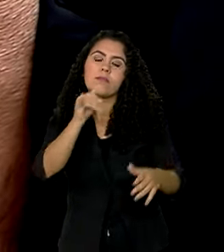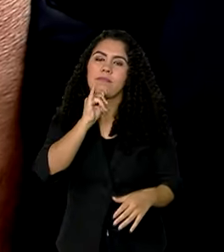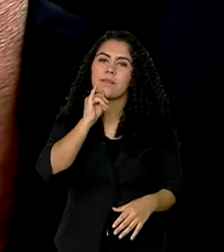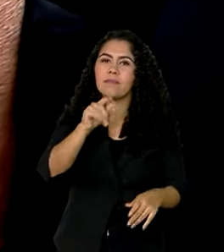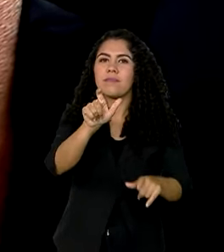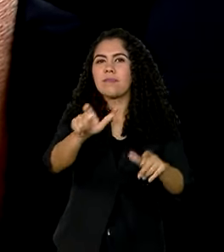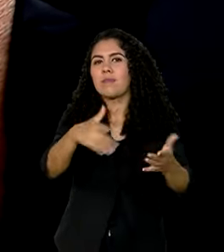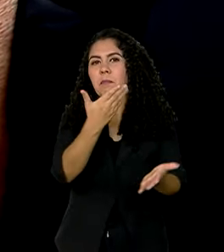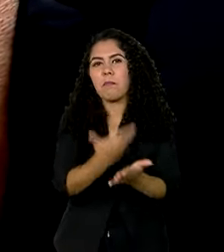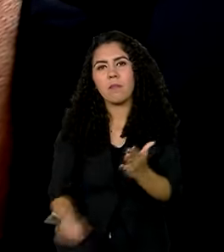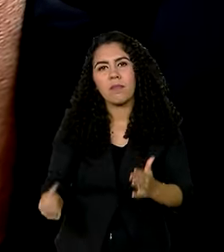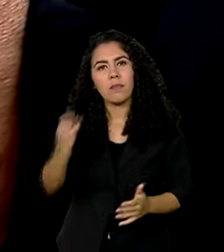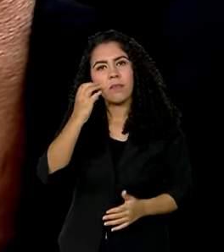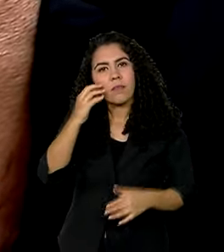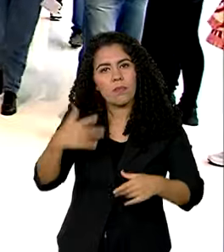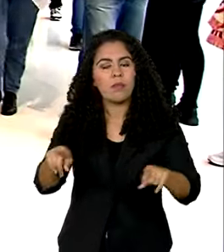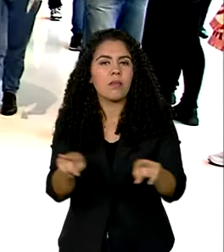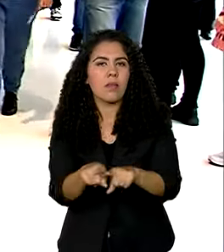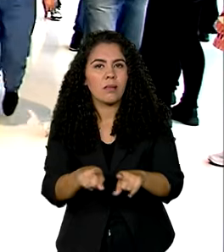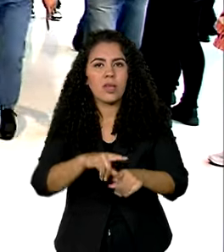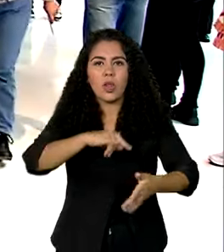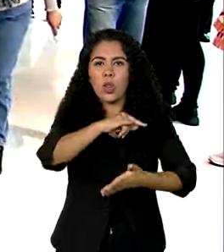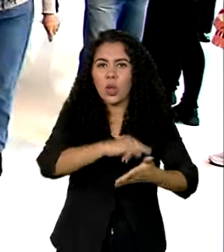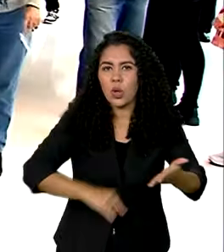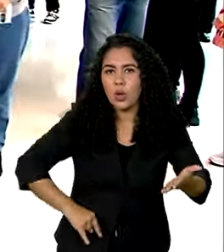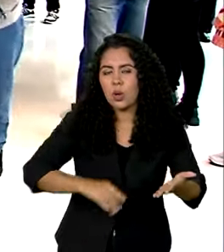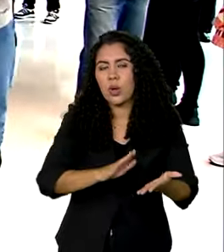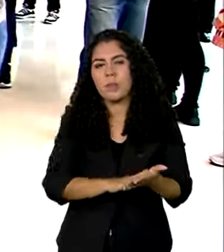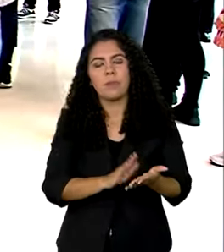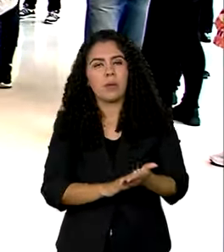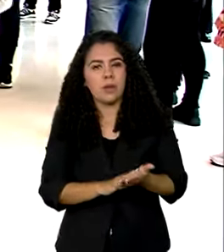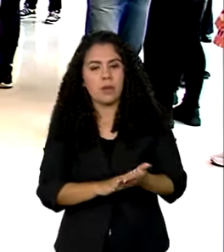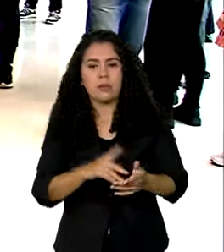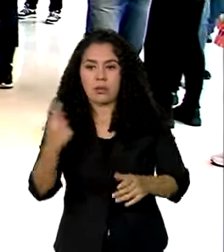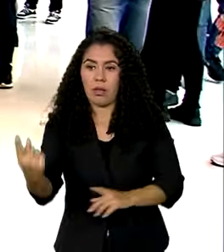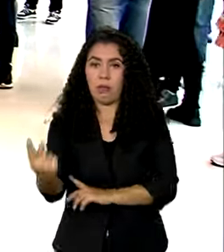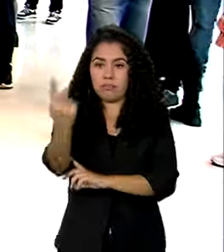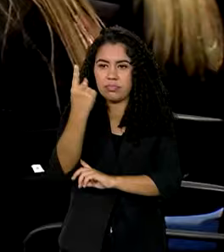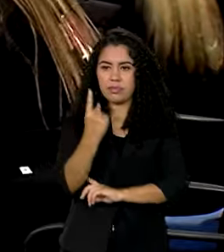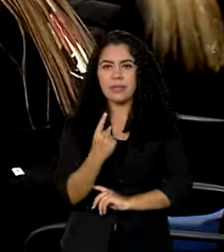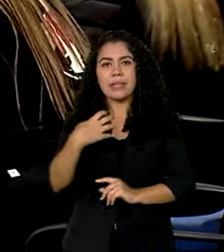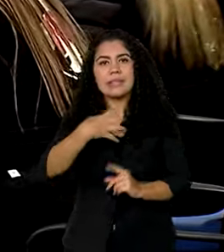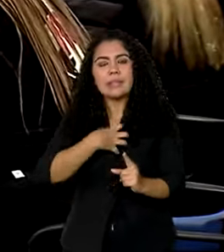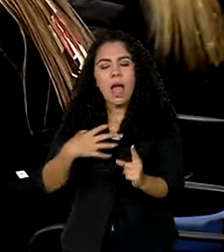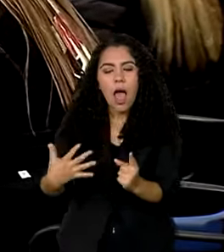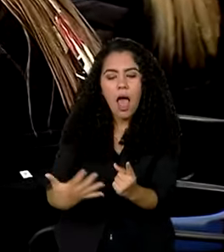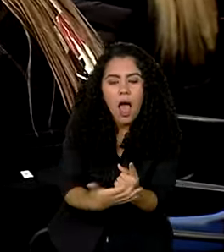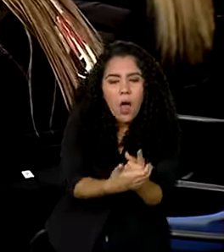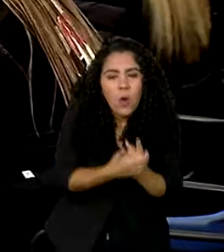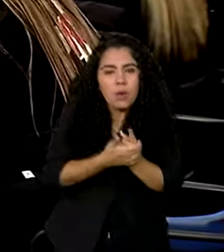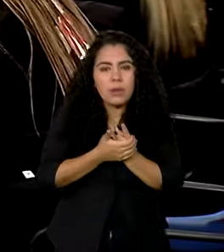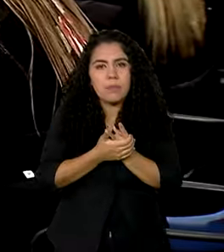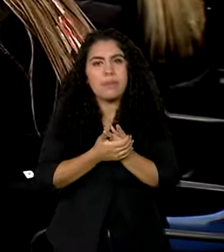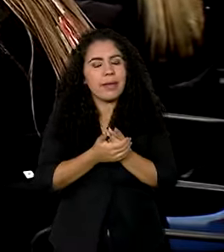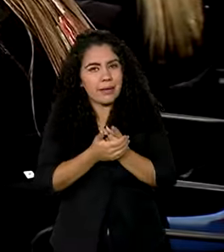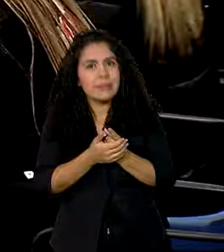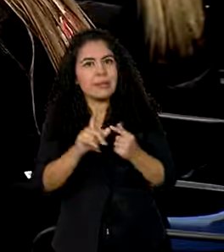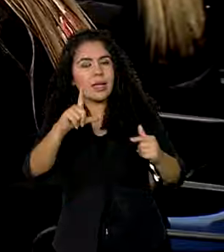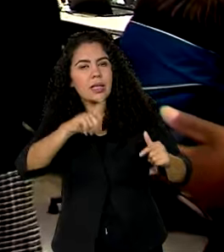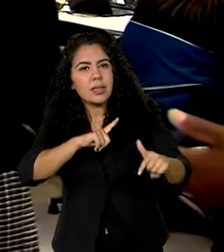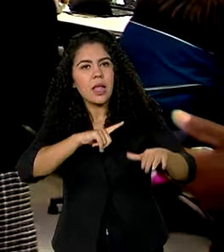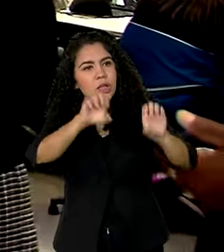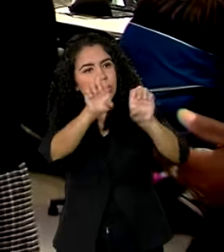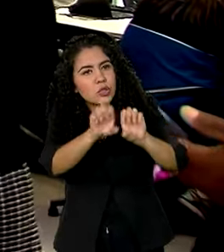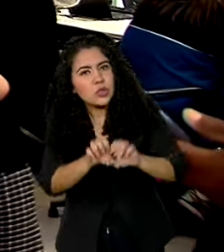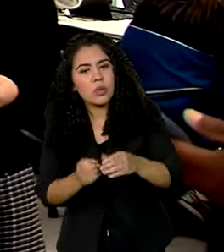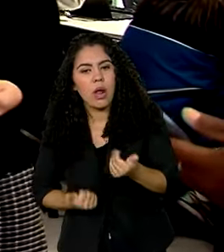perderam o celular, perderam os documentos. E se sentem muito acolhidas, Percebem que tem uma estrutura de apoio, de atenção